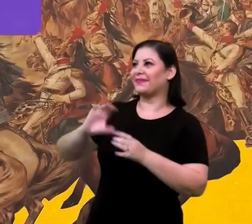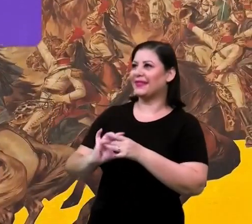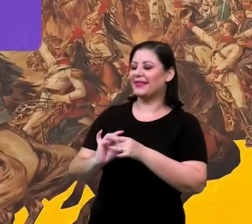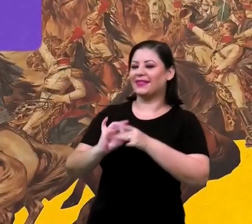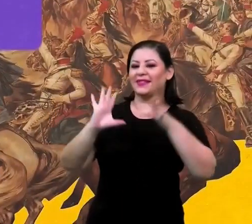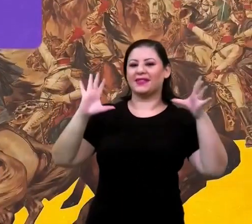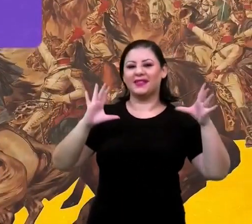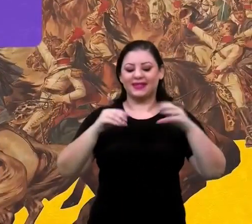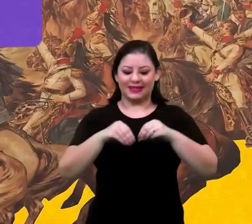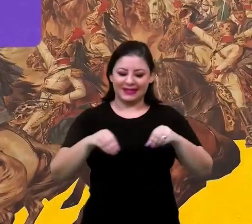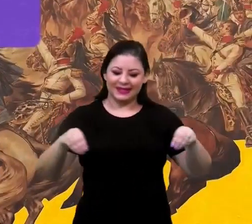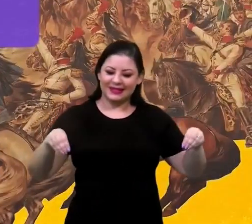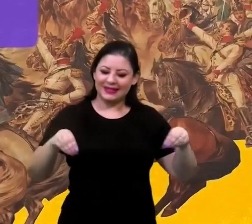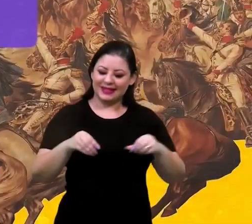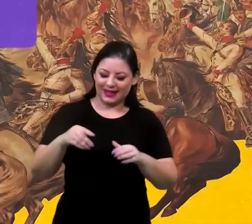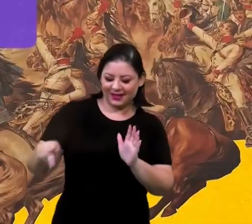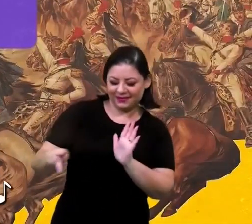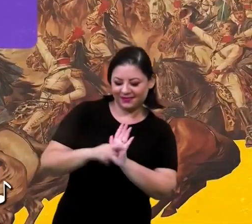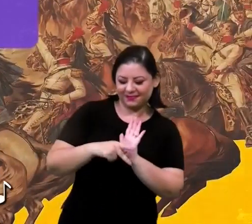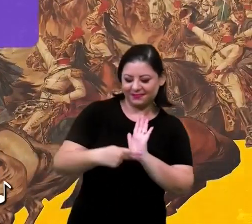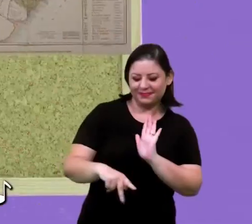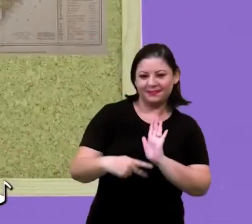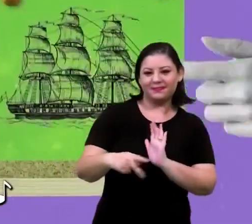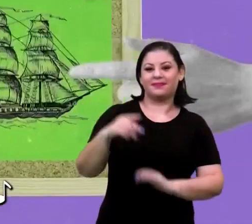terra tão querida.